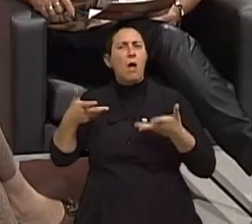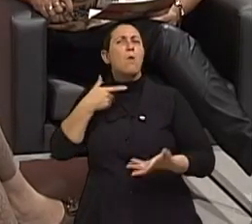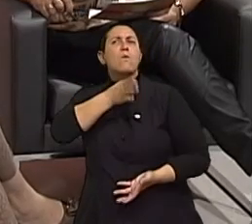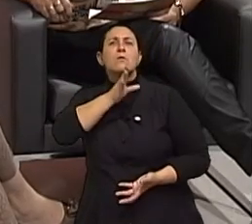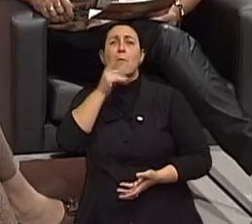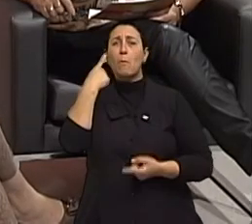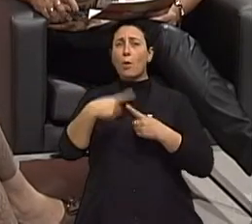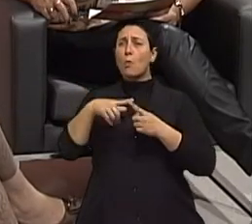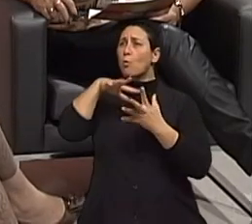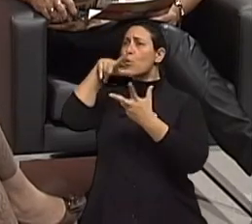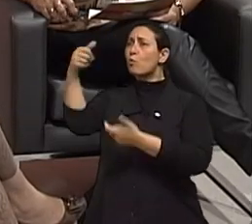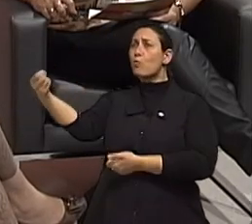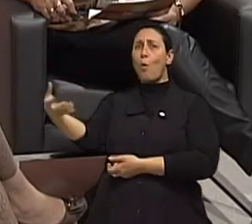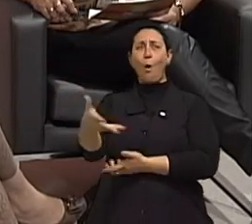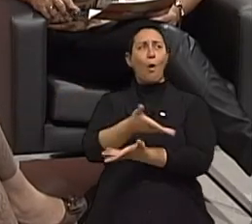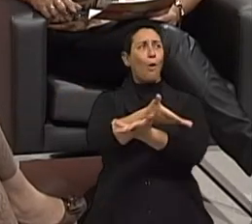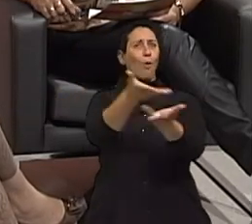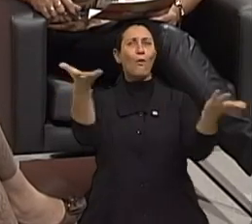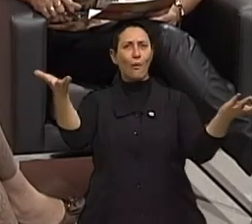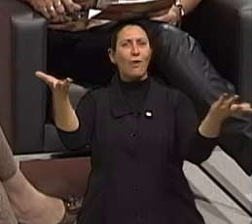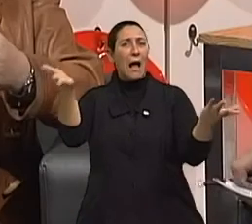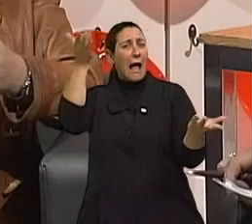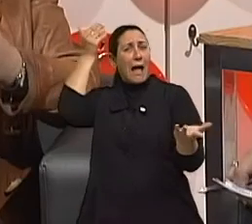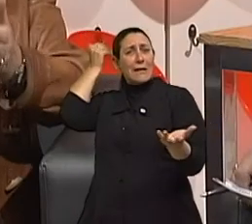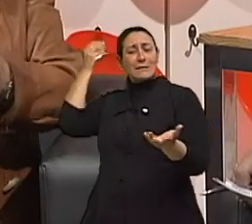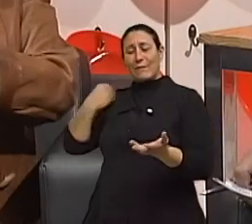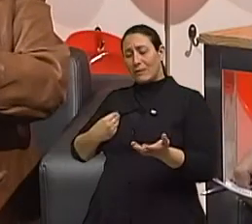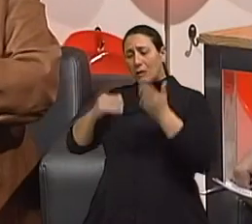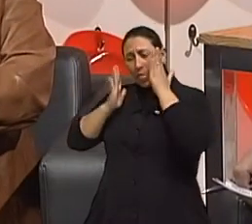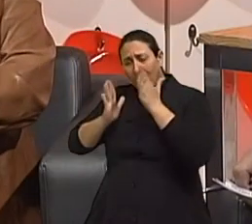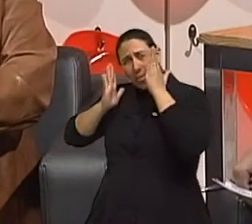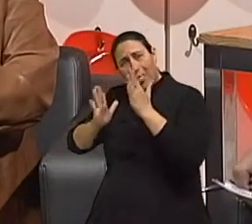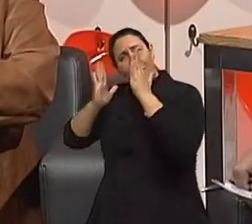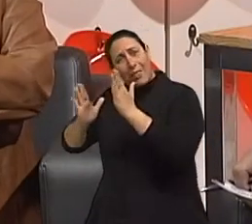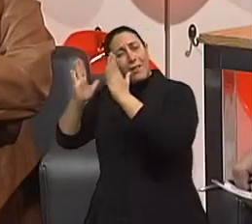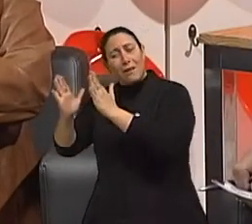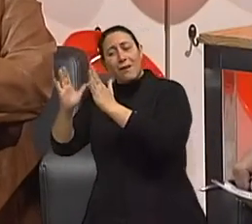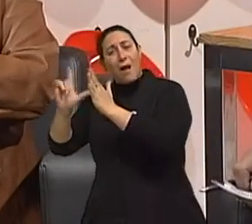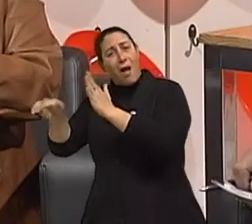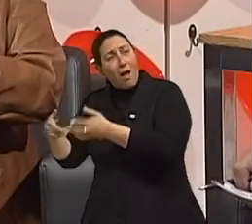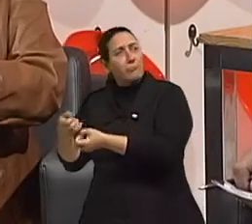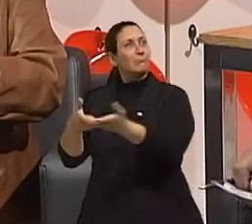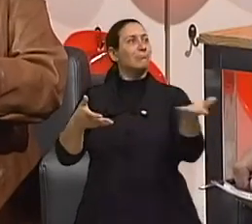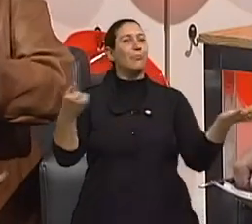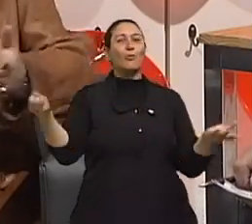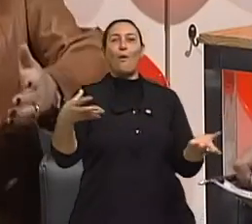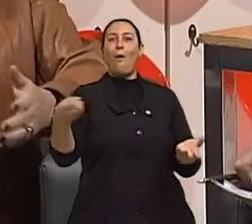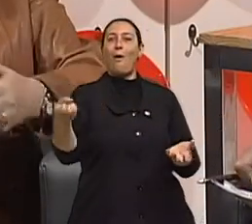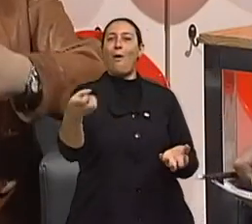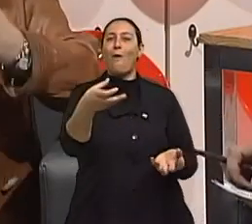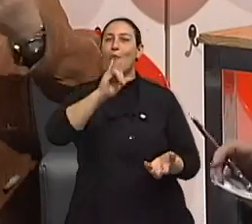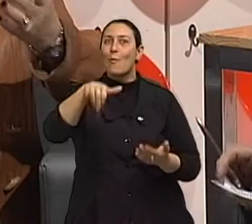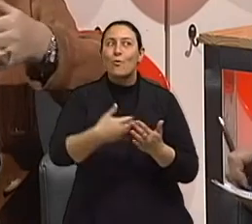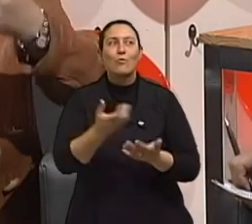um novo mundo, um mundo novo a ser descoberto, que a vida não encerrou com um trabalho que pode ter